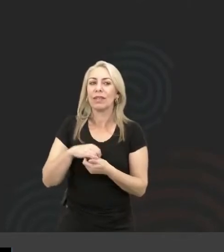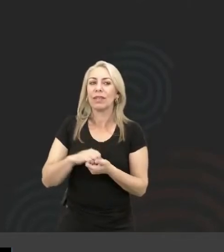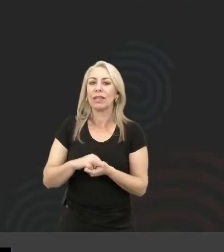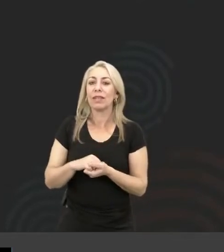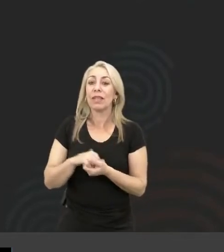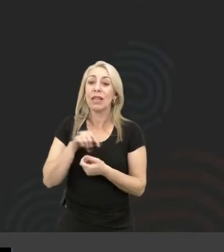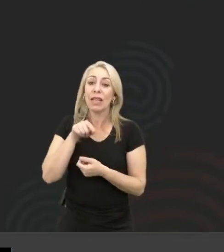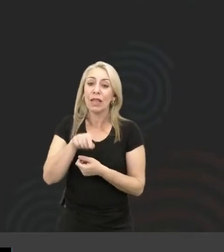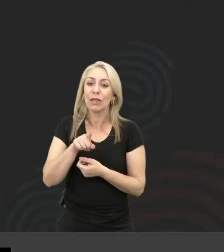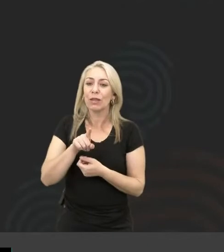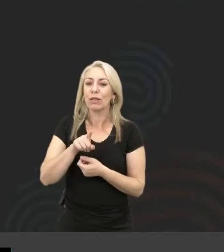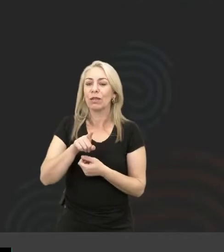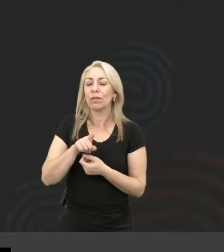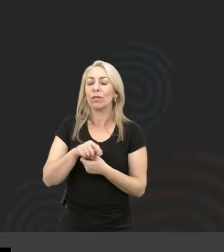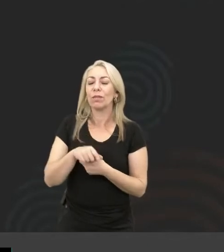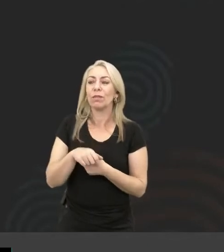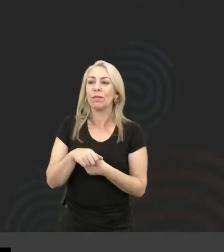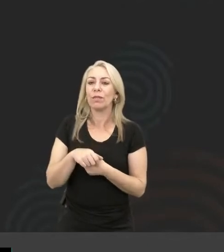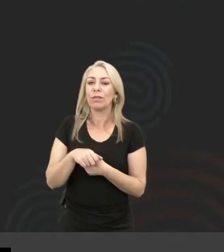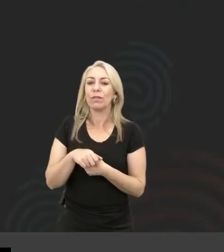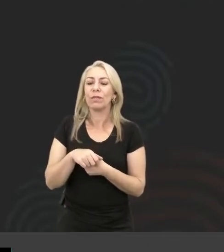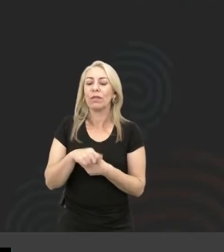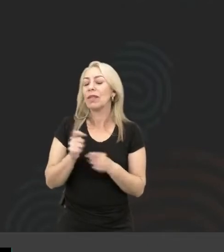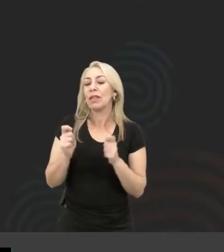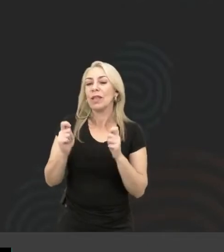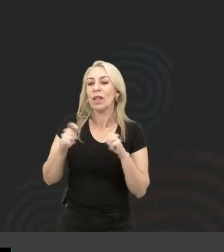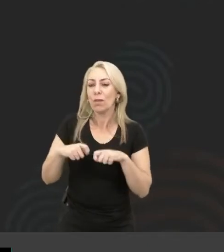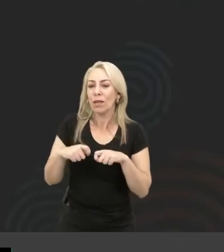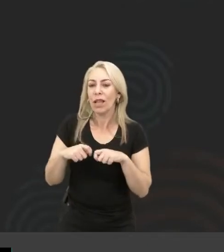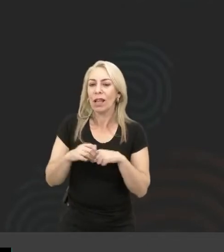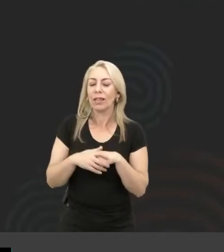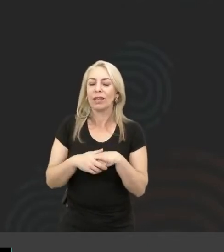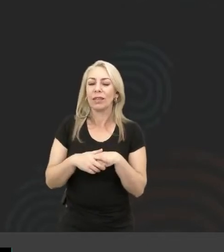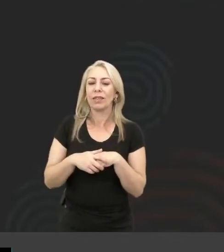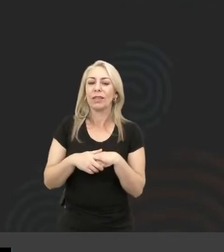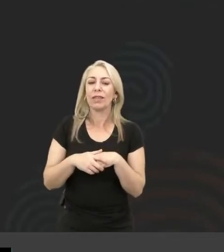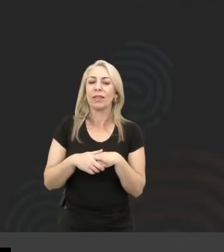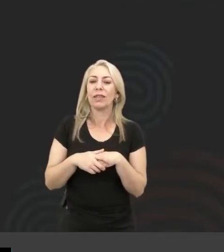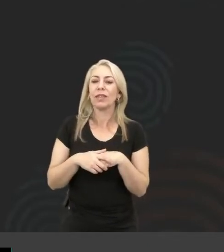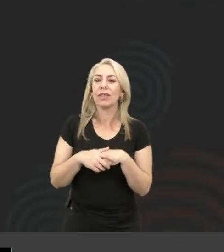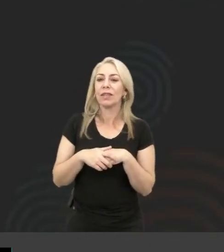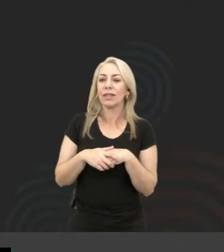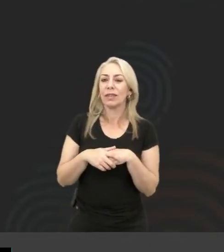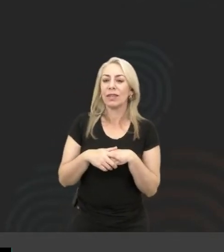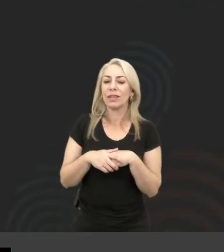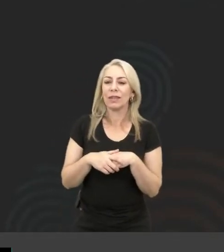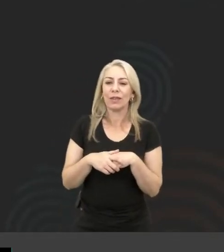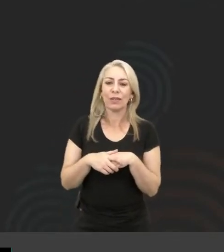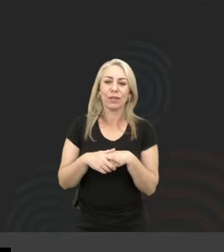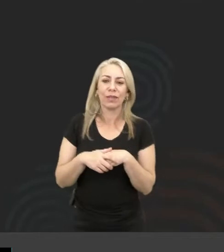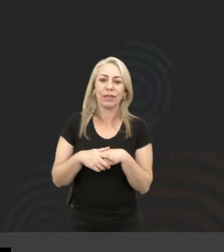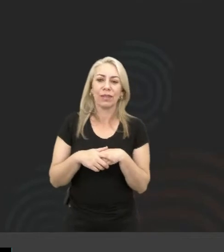isso não ser possível sob o ponto de vista